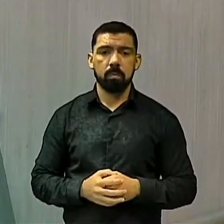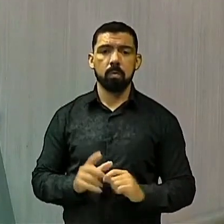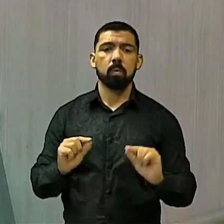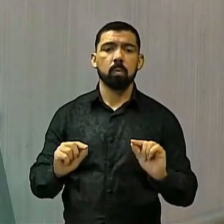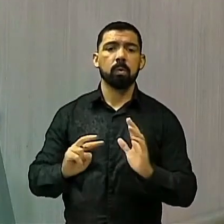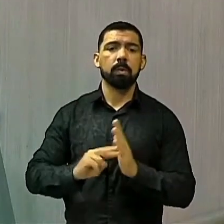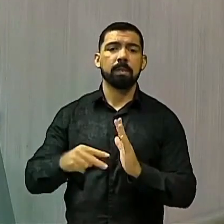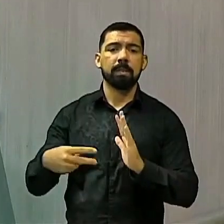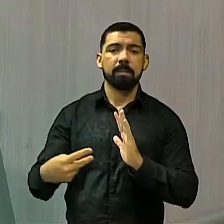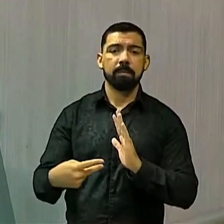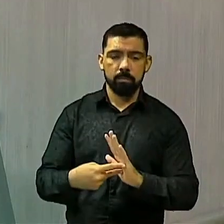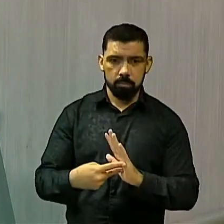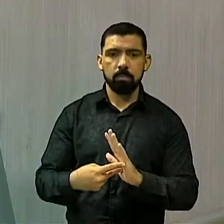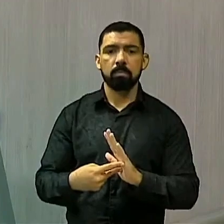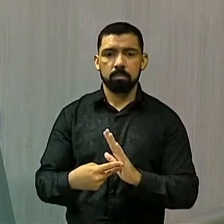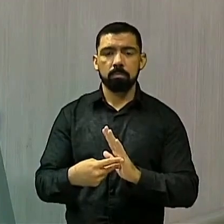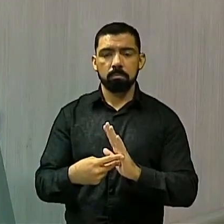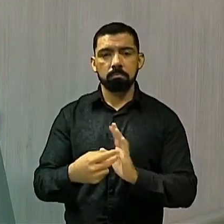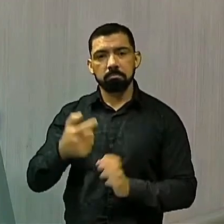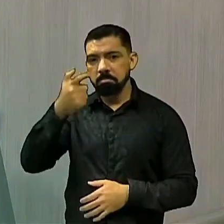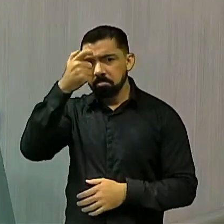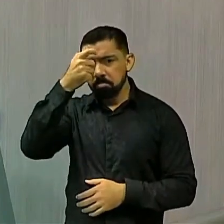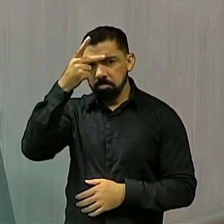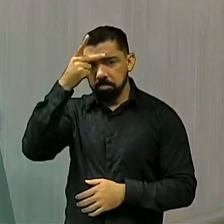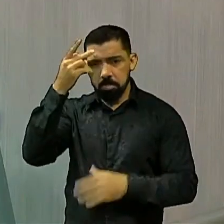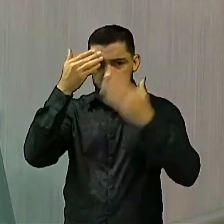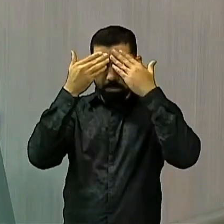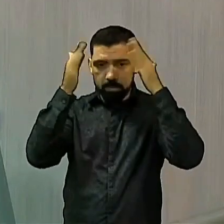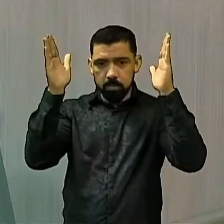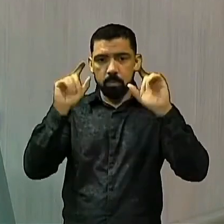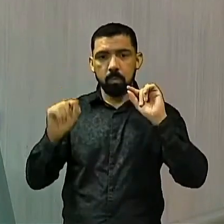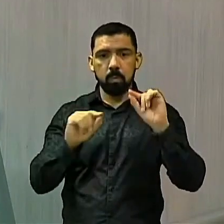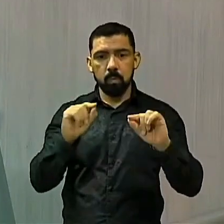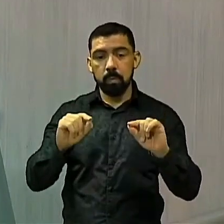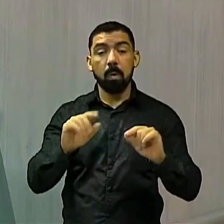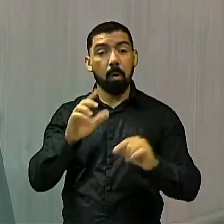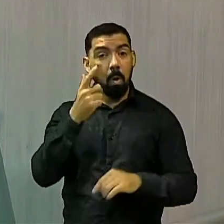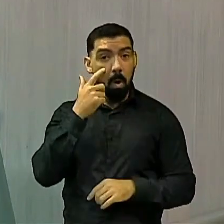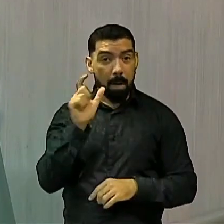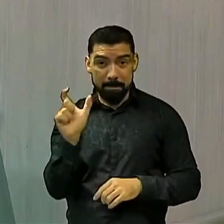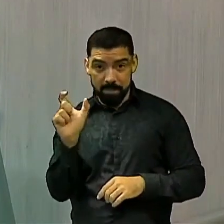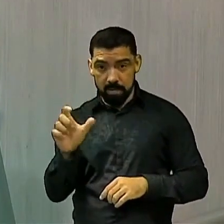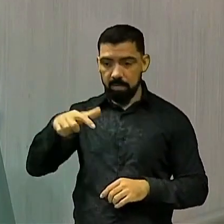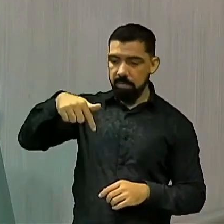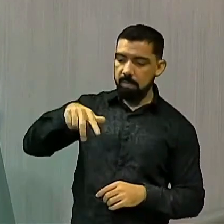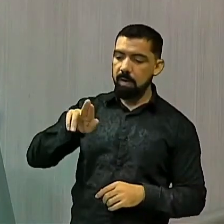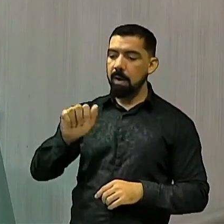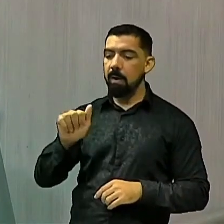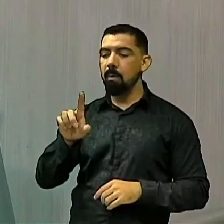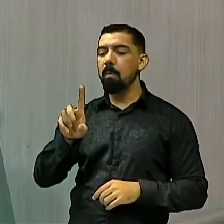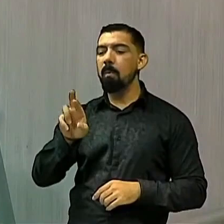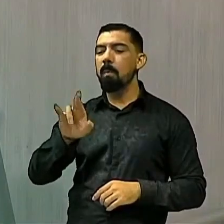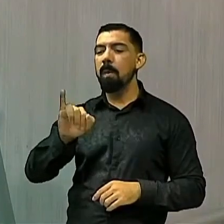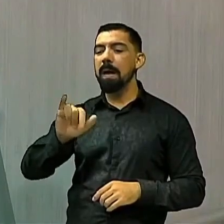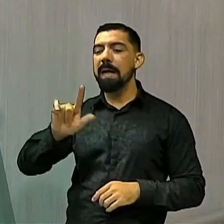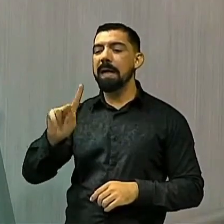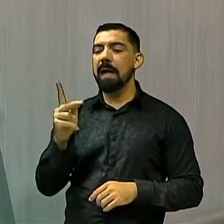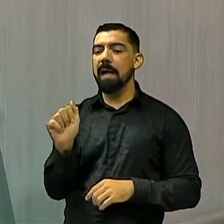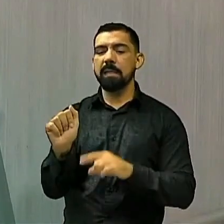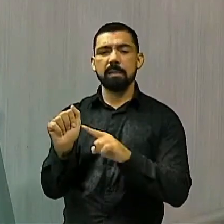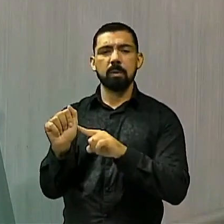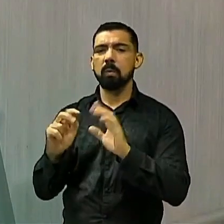que significa na cognição o termo quadrilha. O que é uma